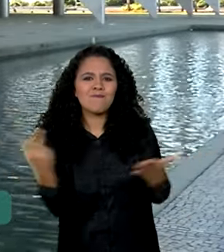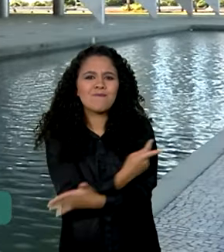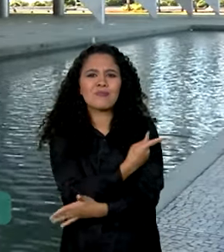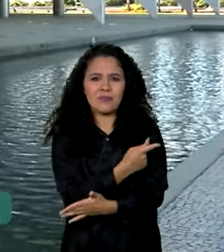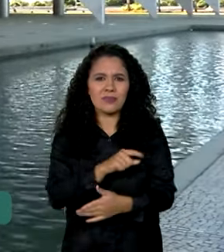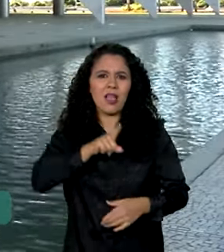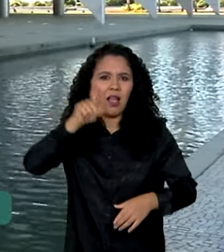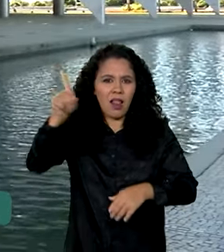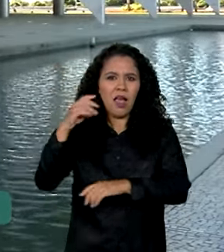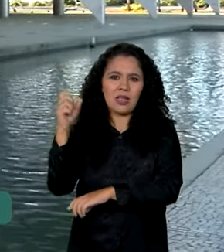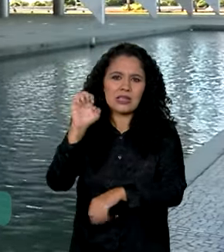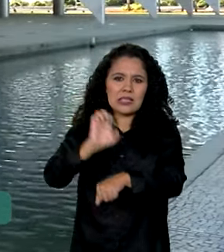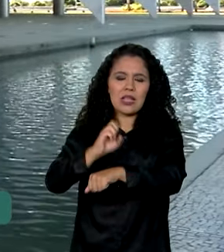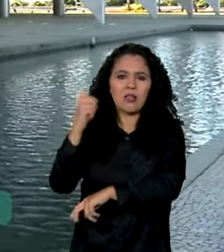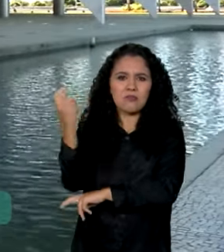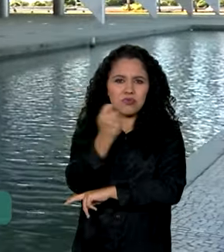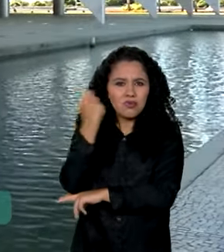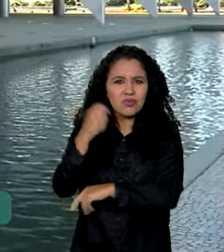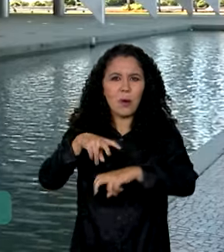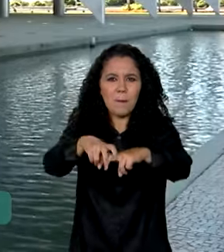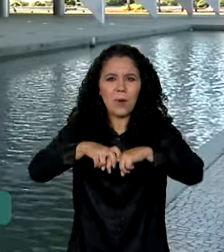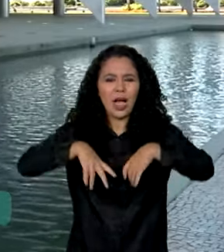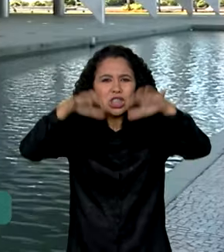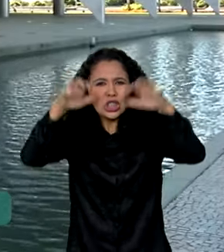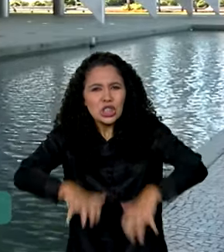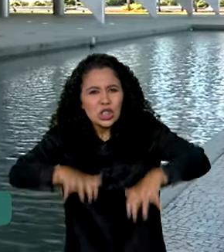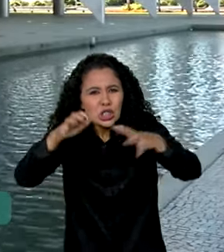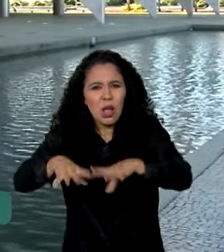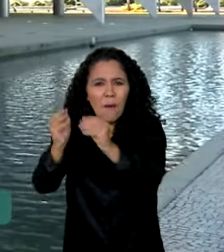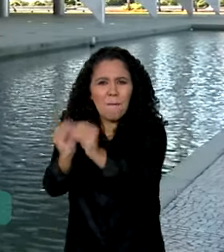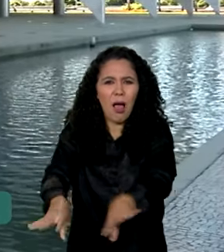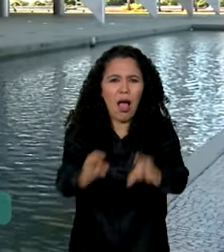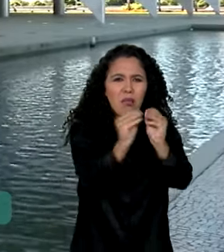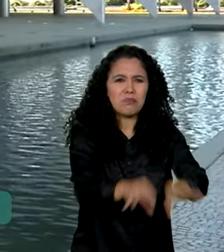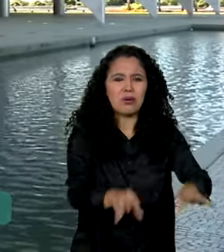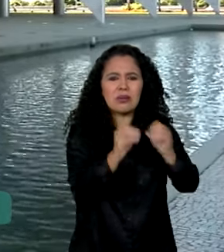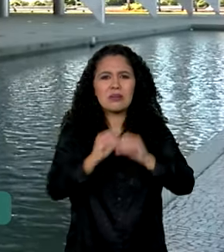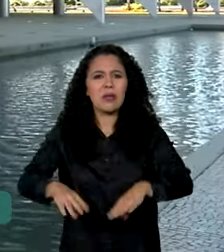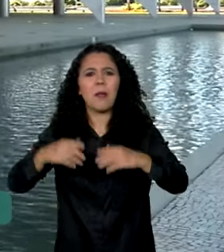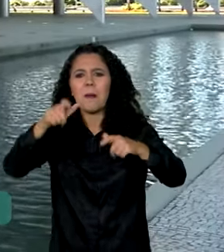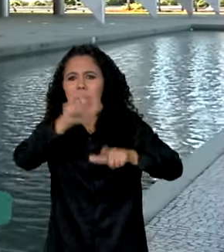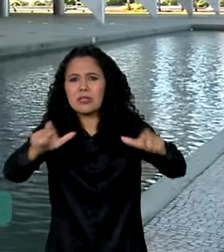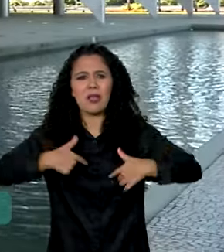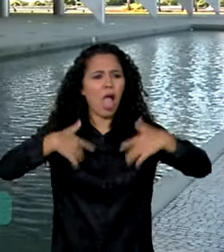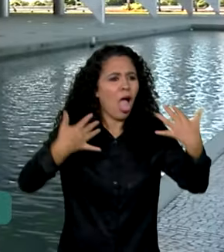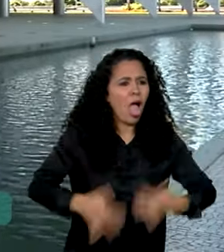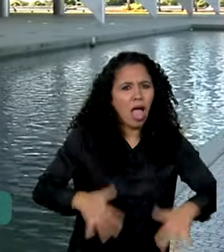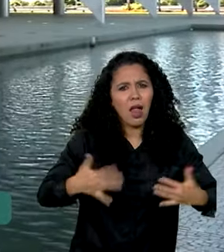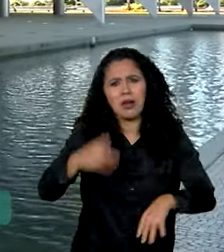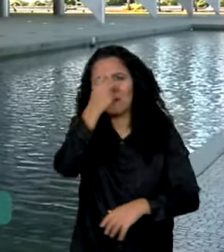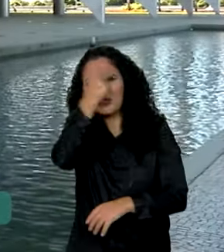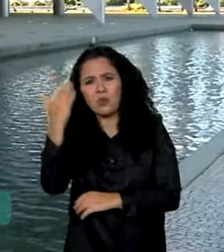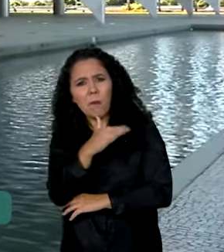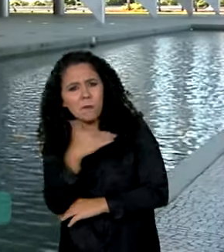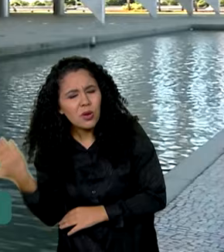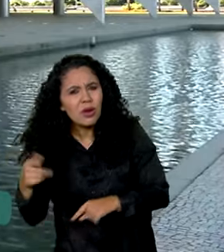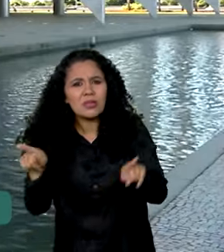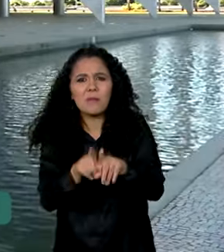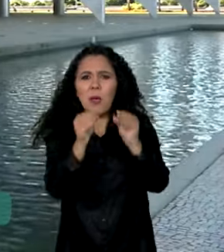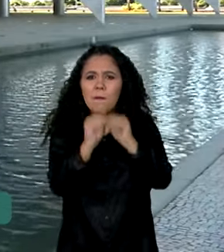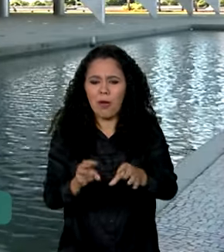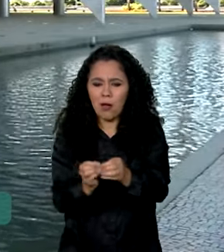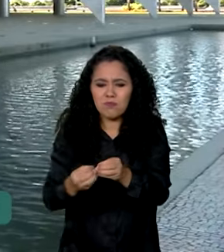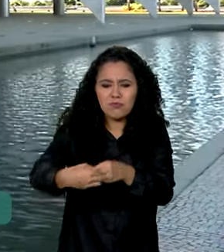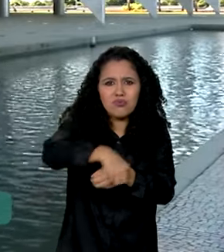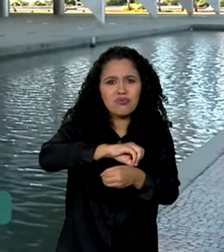Rio Grande do Sul, que foi atingido por essas fortes chuvas, o que afetou, deixou tantos desabrigados, pessoas mortas, enfim, afetou tantos municípios